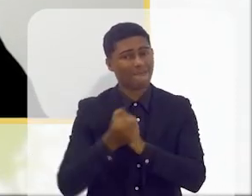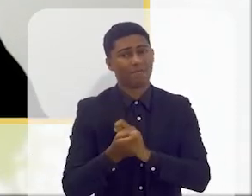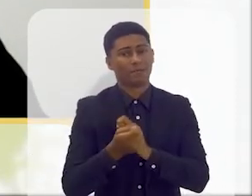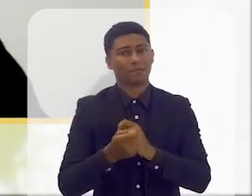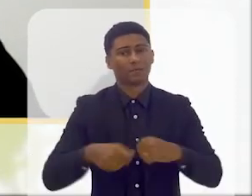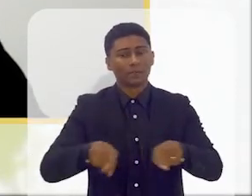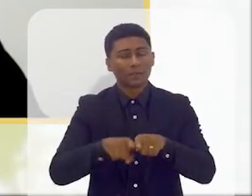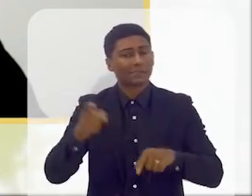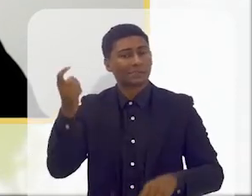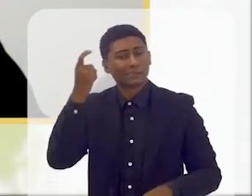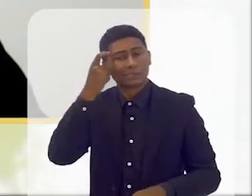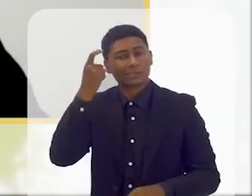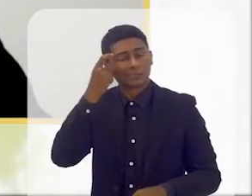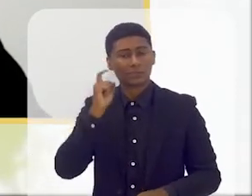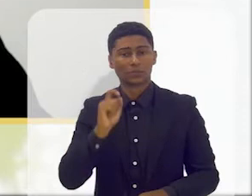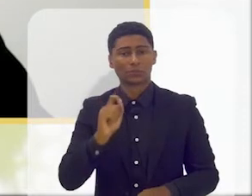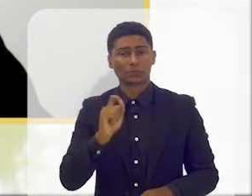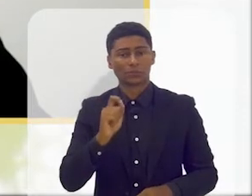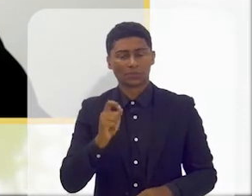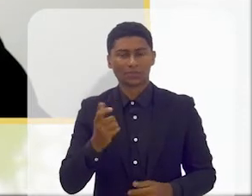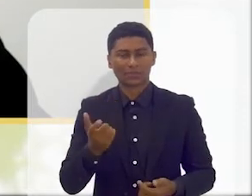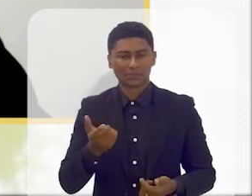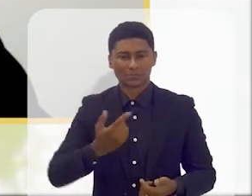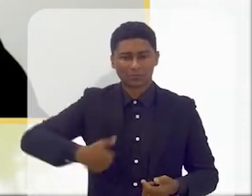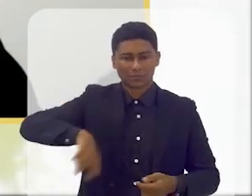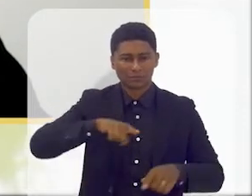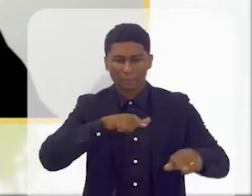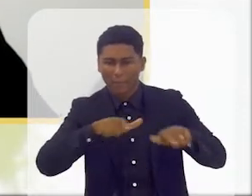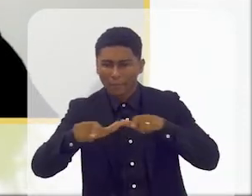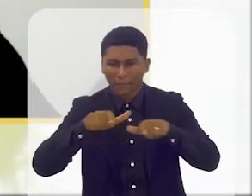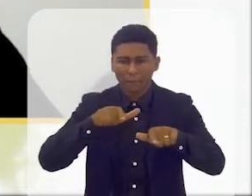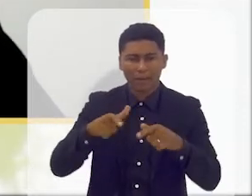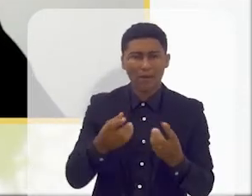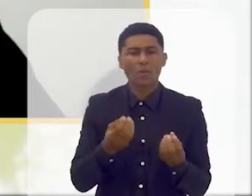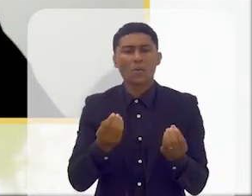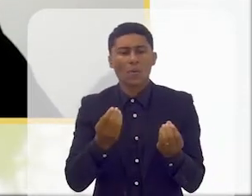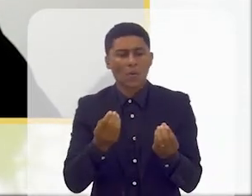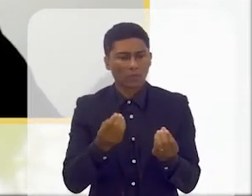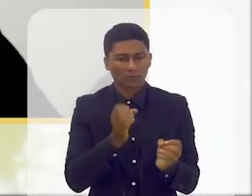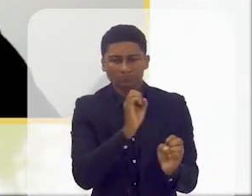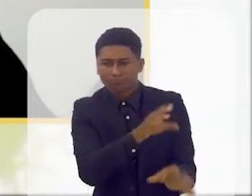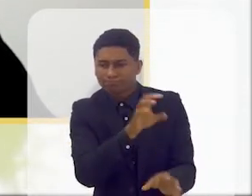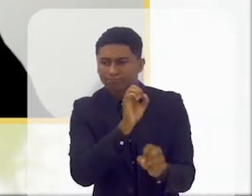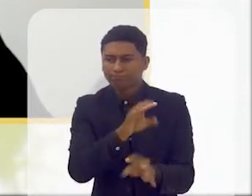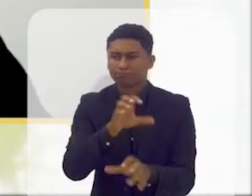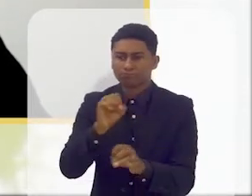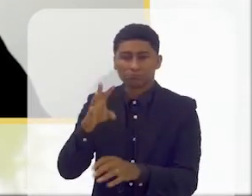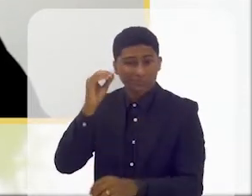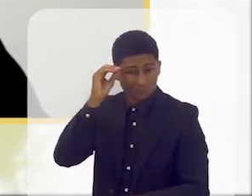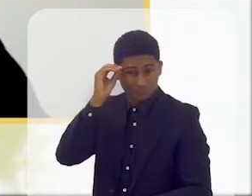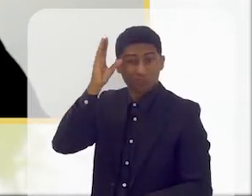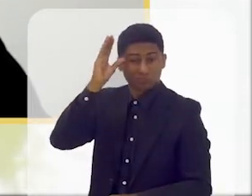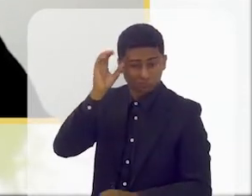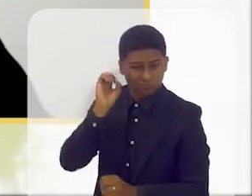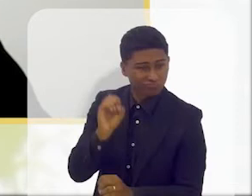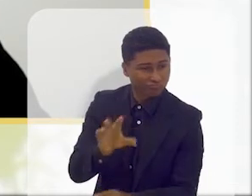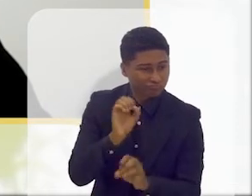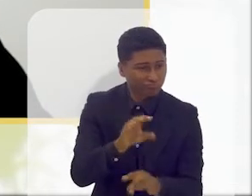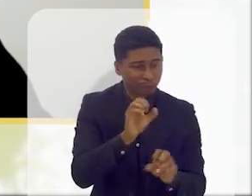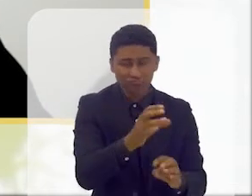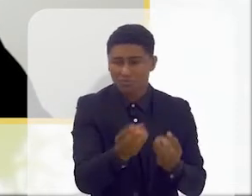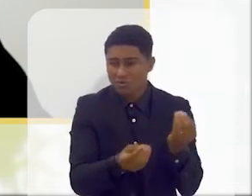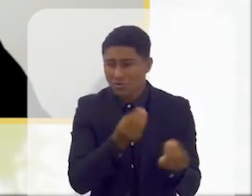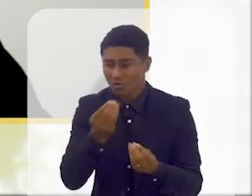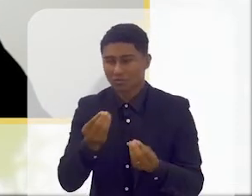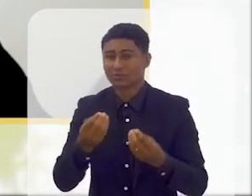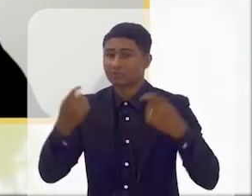e mudar também o nosso modo de trabalhar as aprendizagens. Como é que nós vamos transmiti-las? E para isso, nós temos